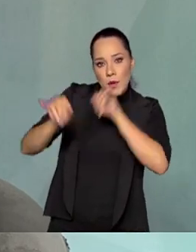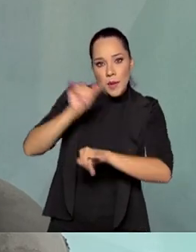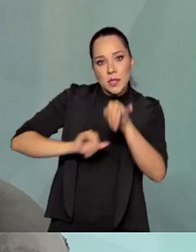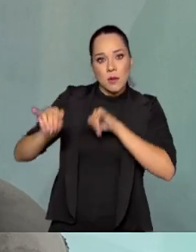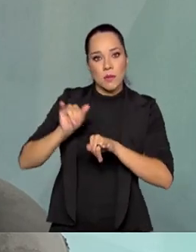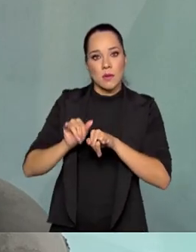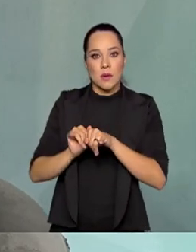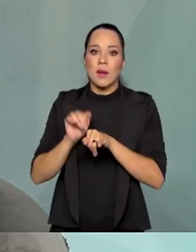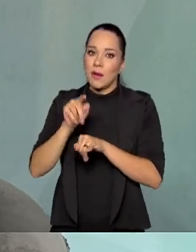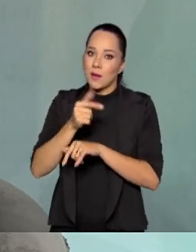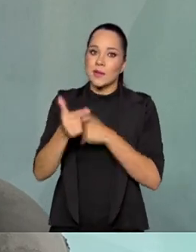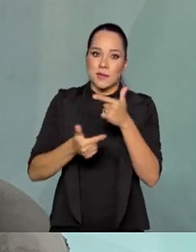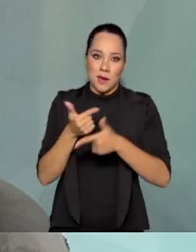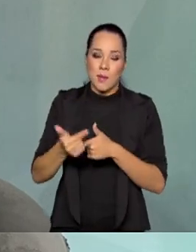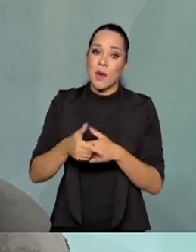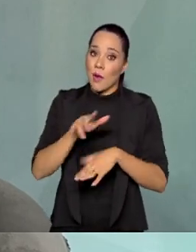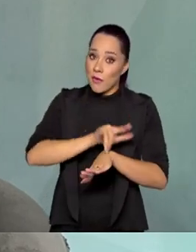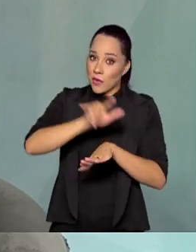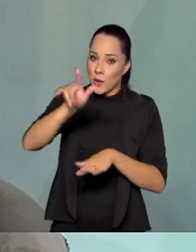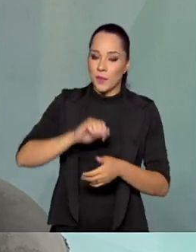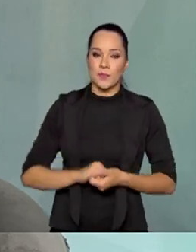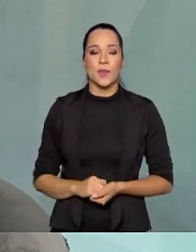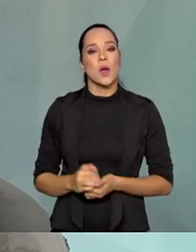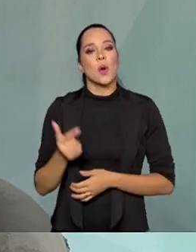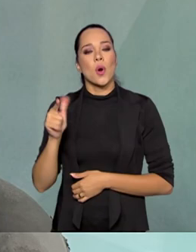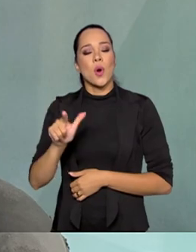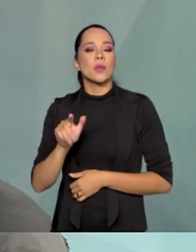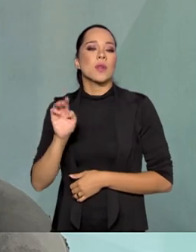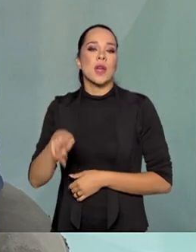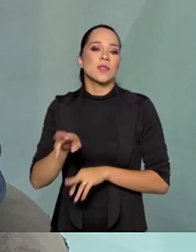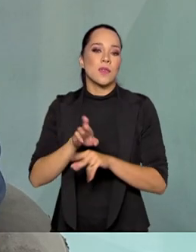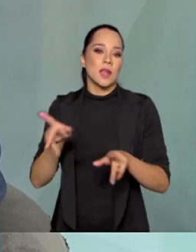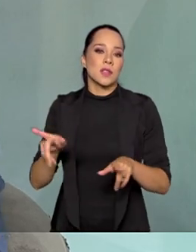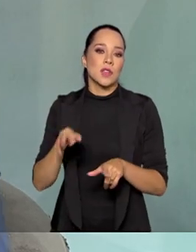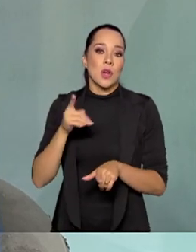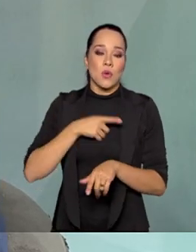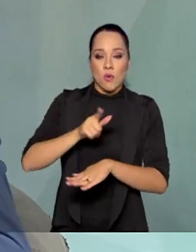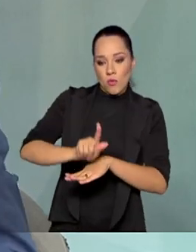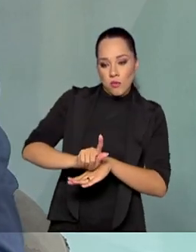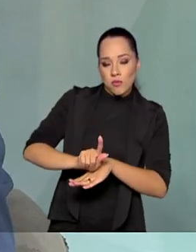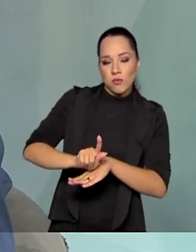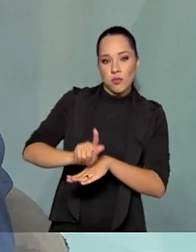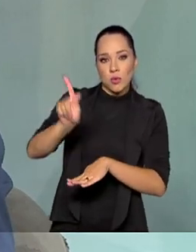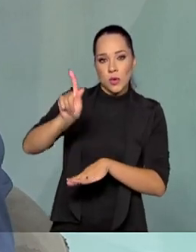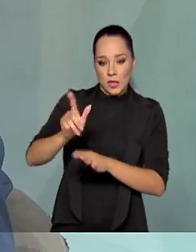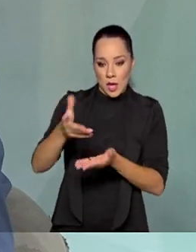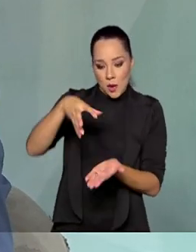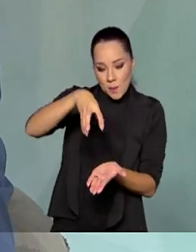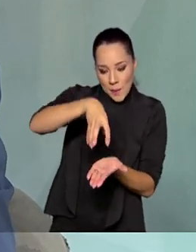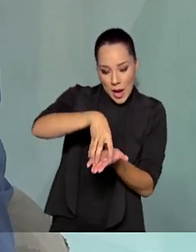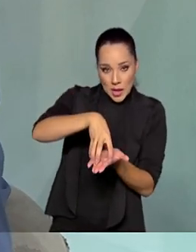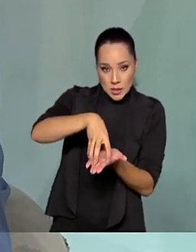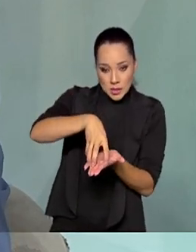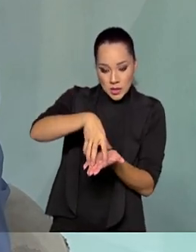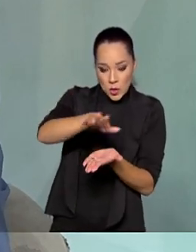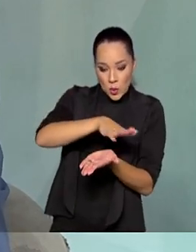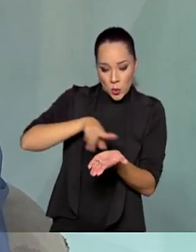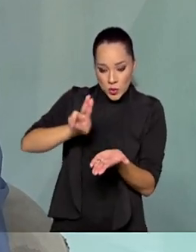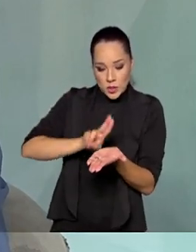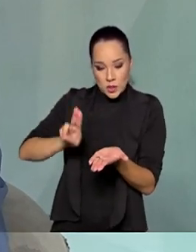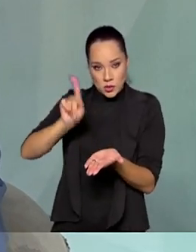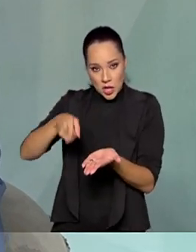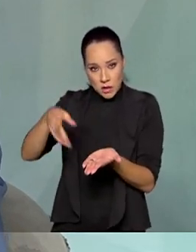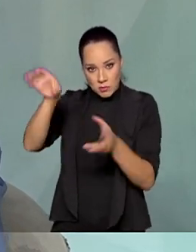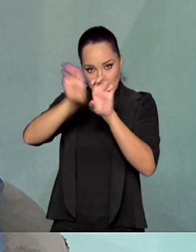Essa é uma operação com o avião. Uma outra operação é você lançar com um foguete a partir de uma base no solo, utilizando já as